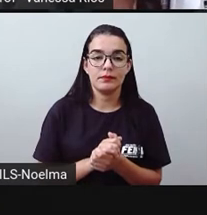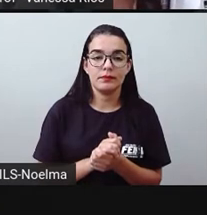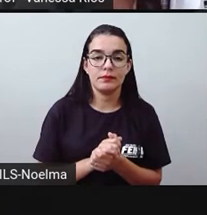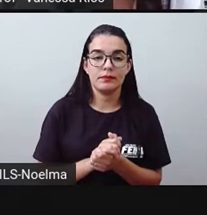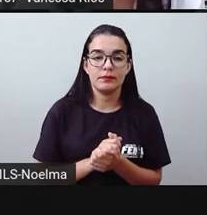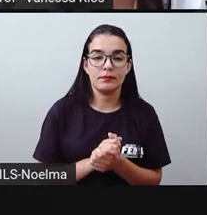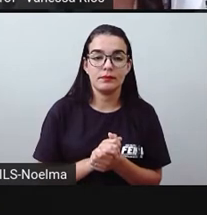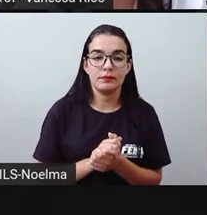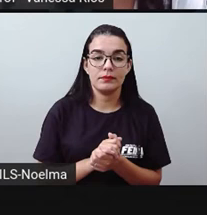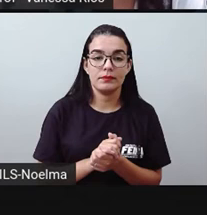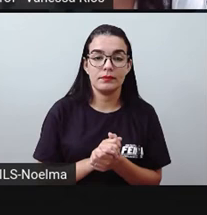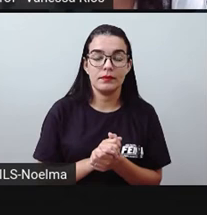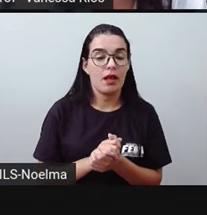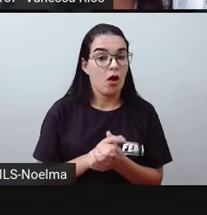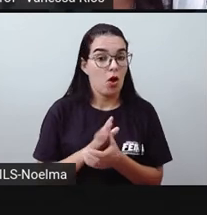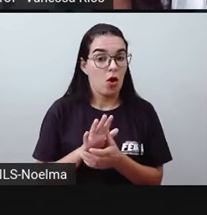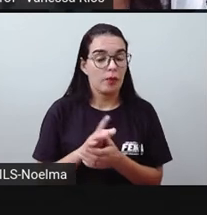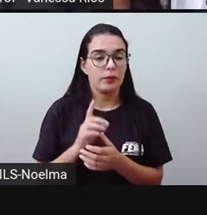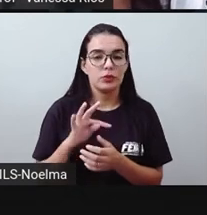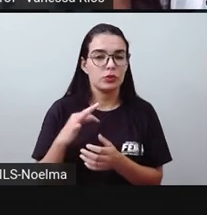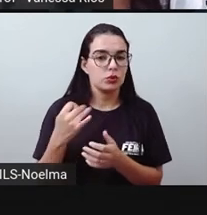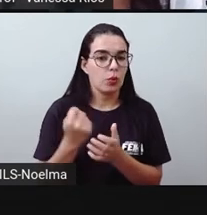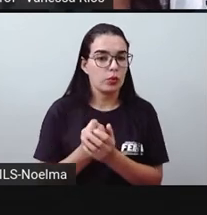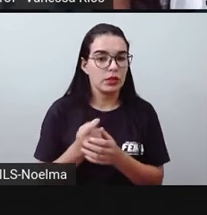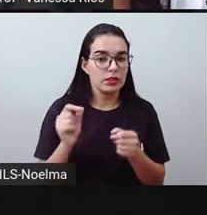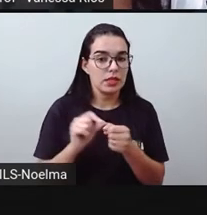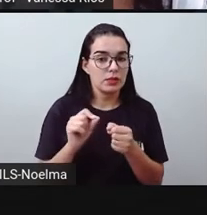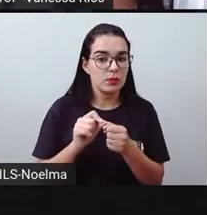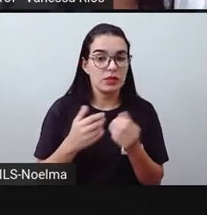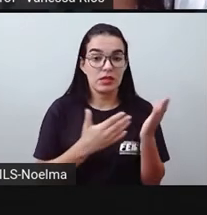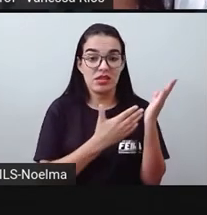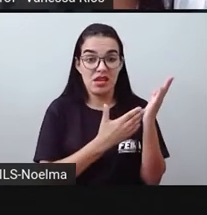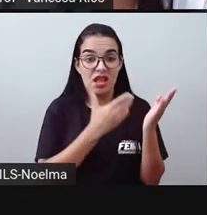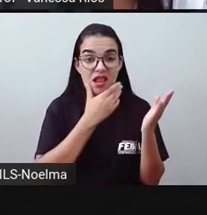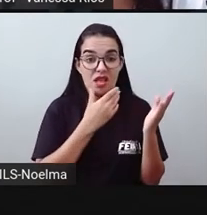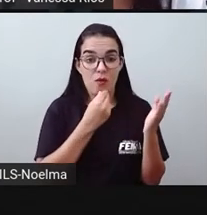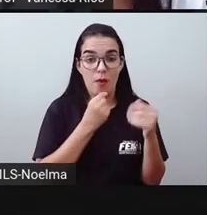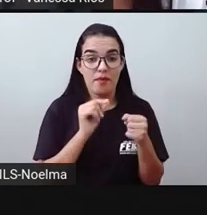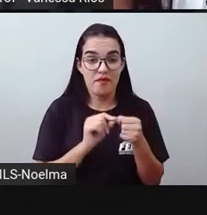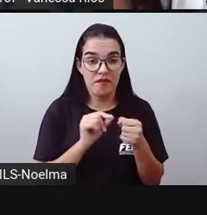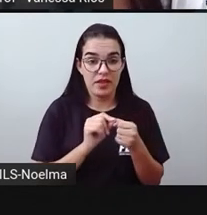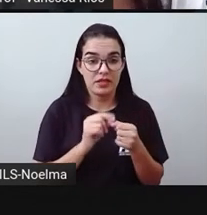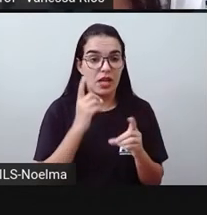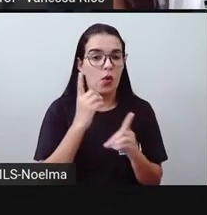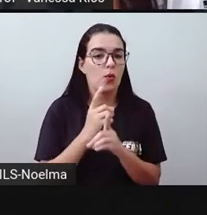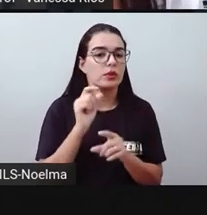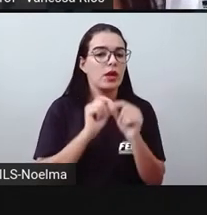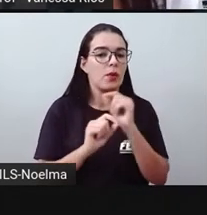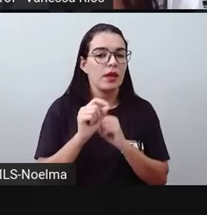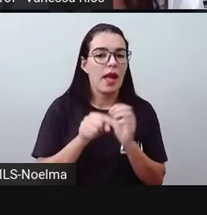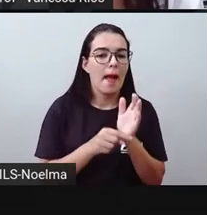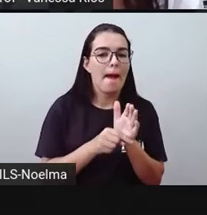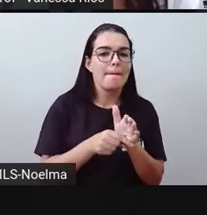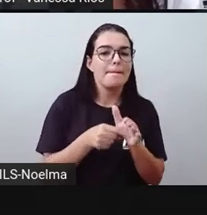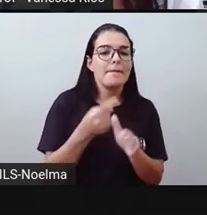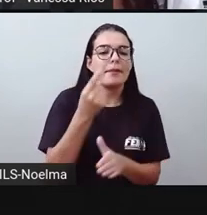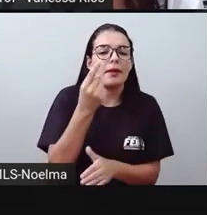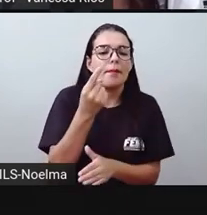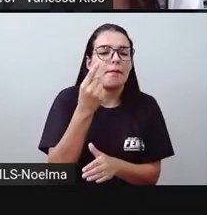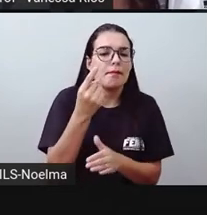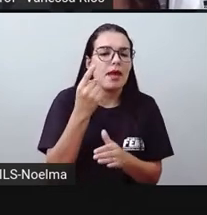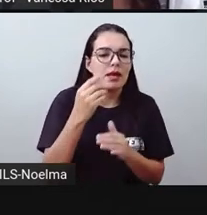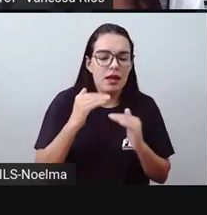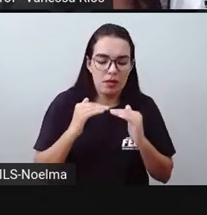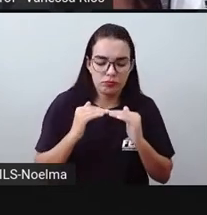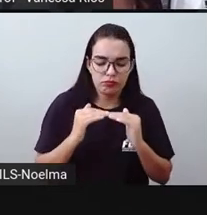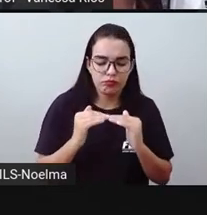lá? Dentre as suas maiores realizações, encontra-se a implantação da